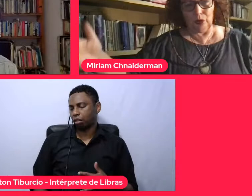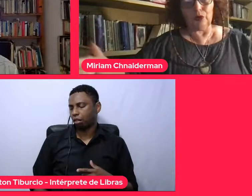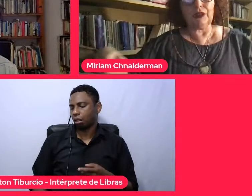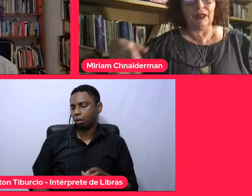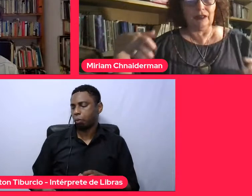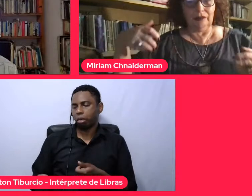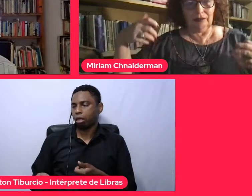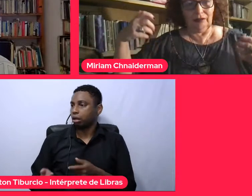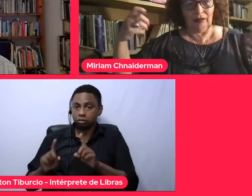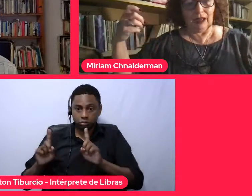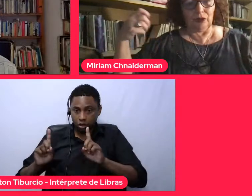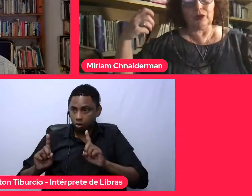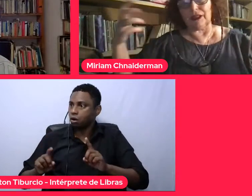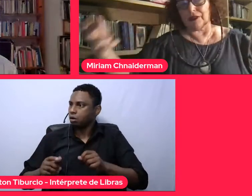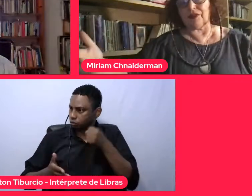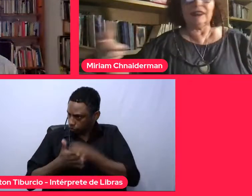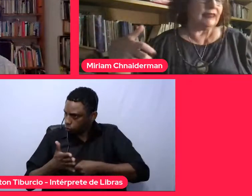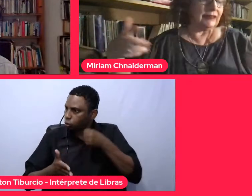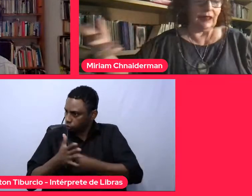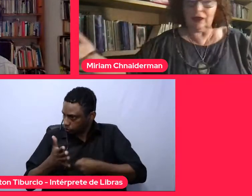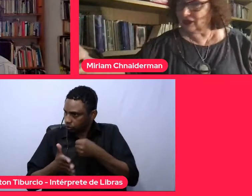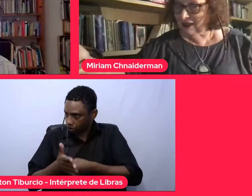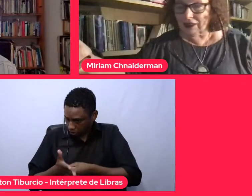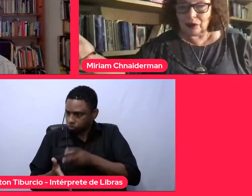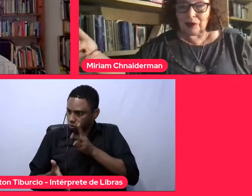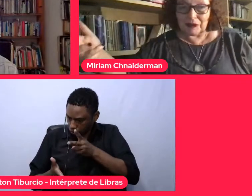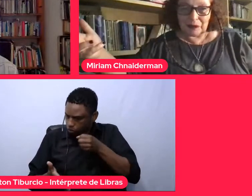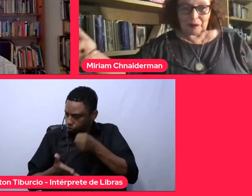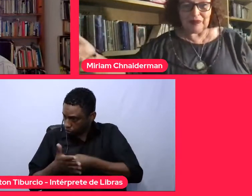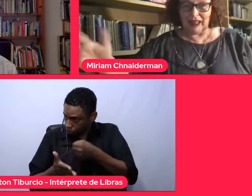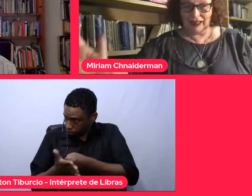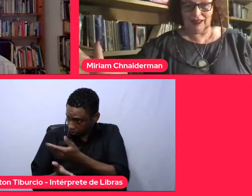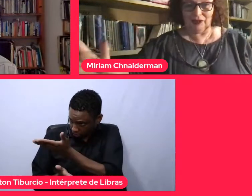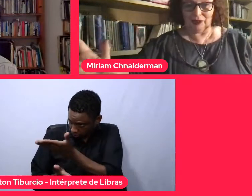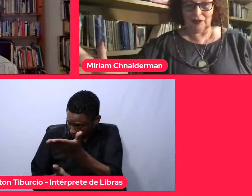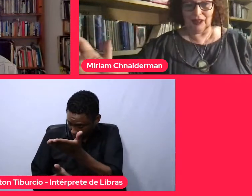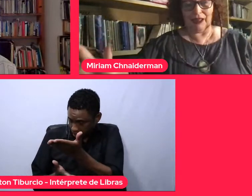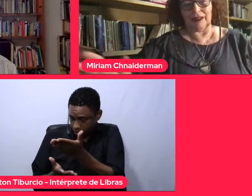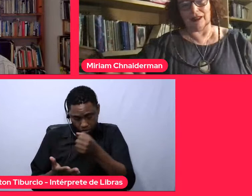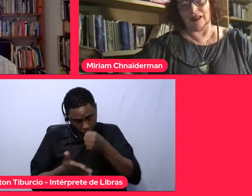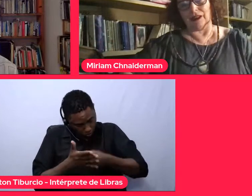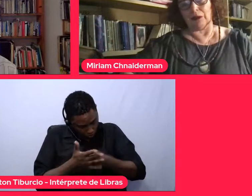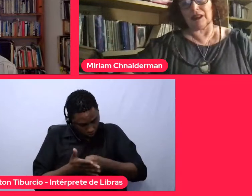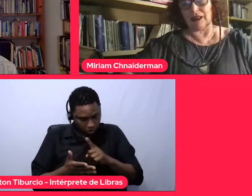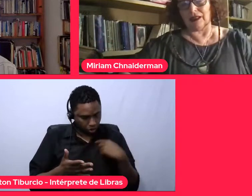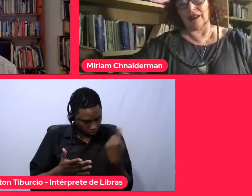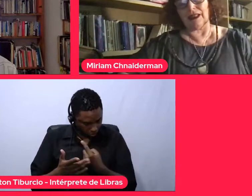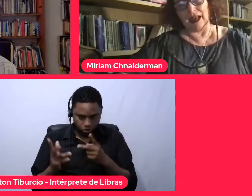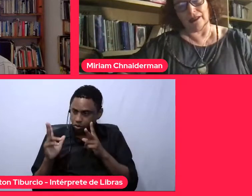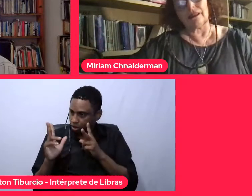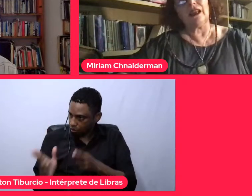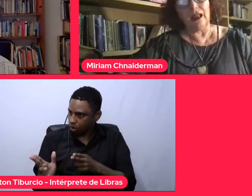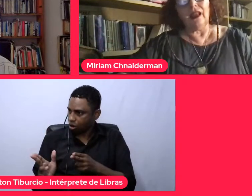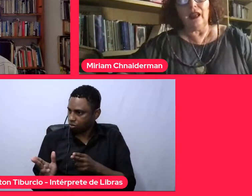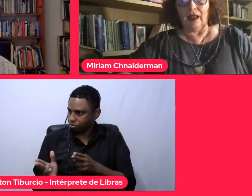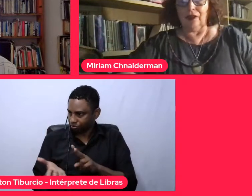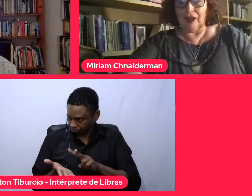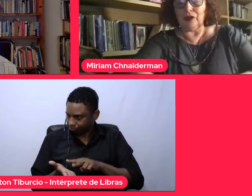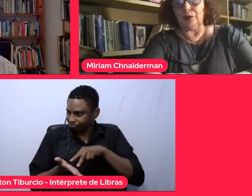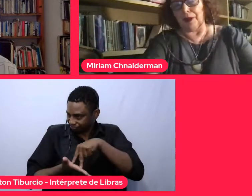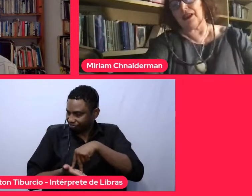É lutem, a luta de vocês é a nossa luta, é isso, ter uma dignidade.